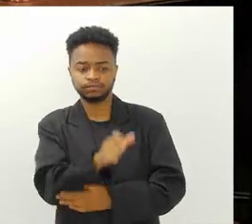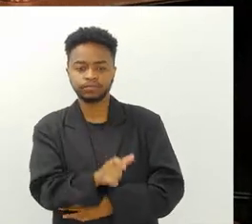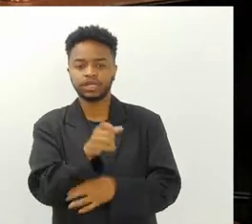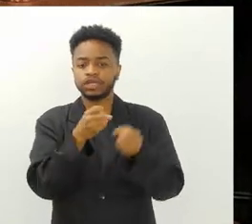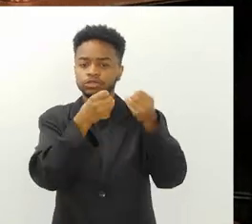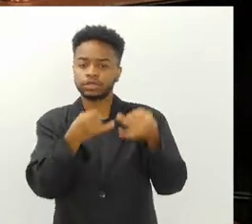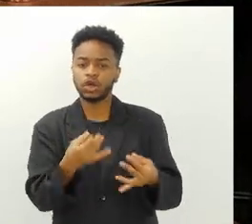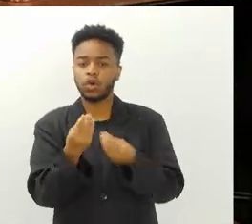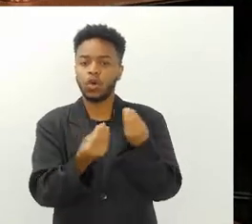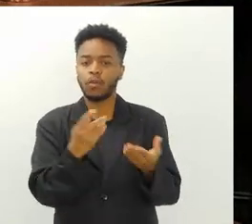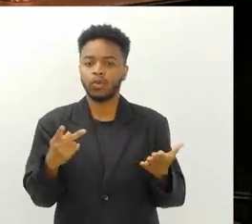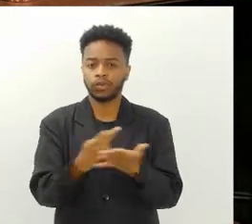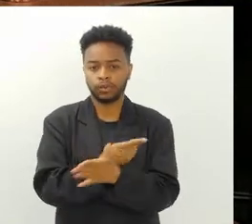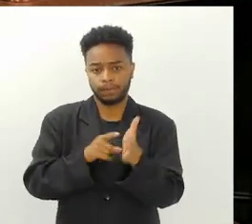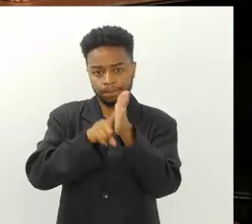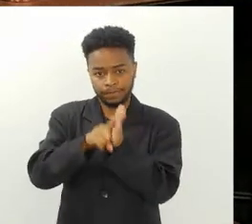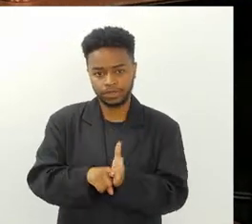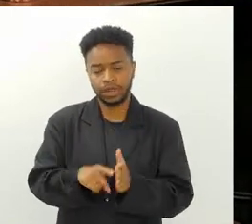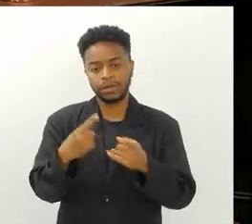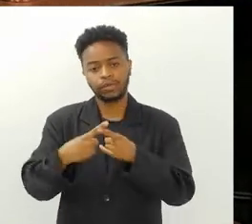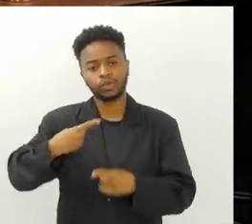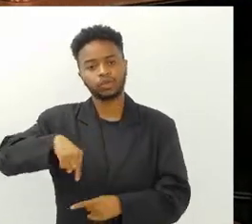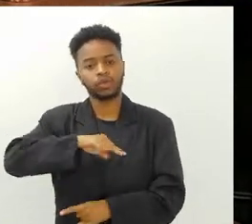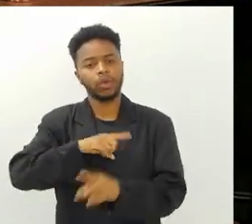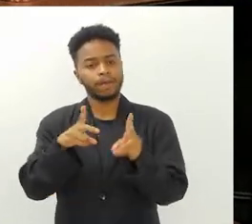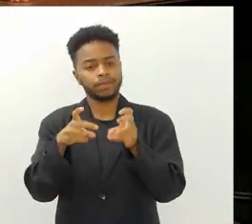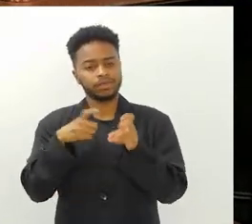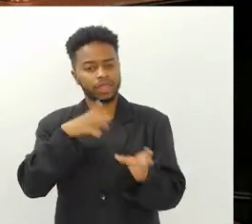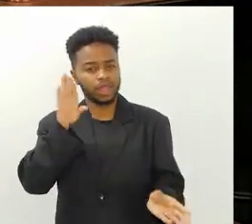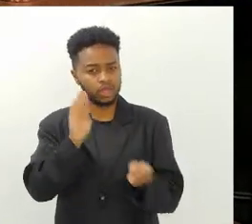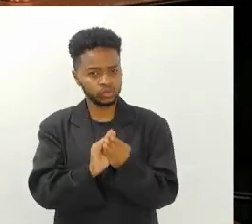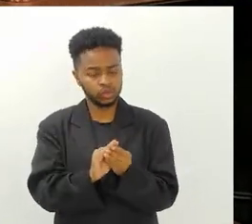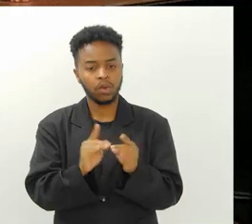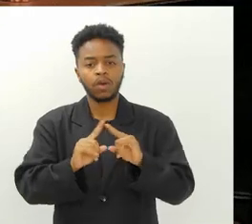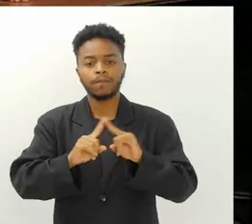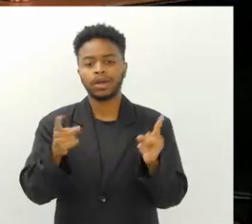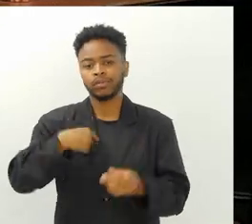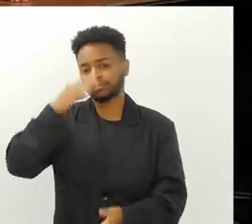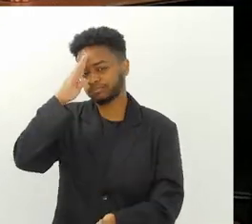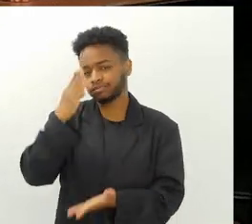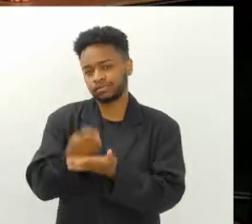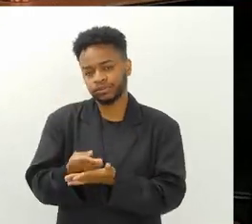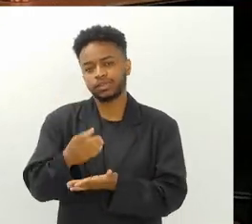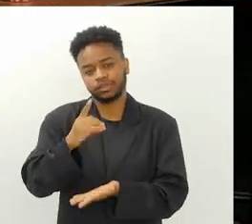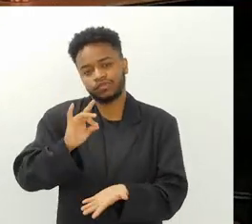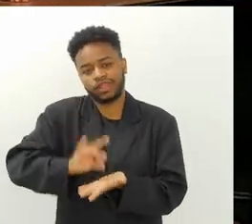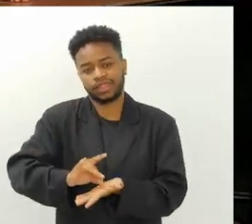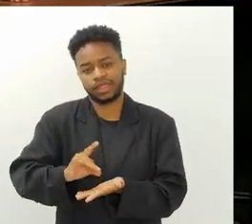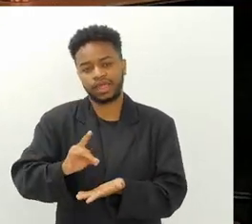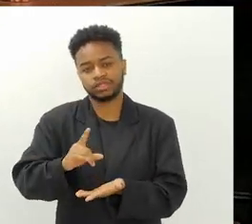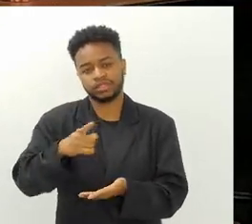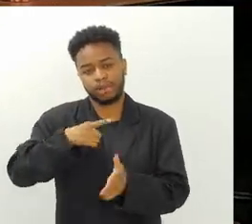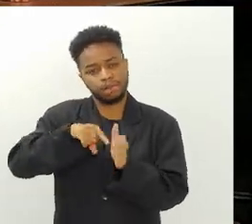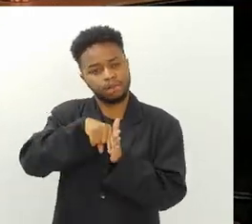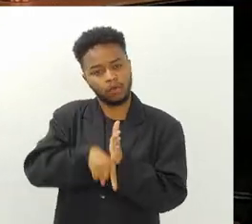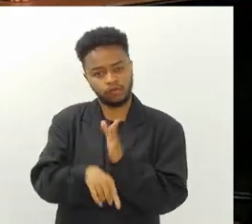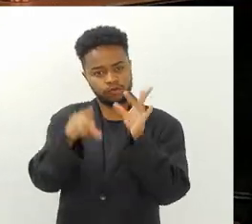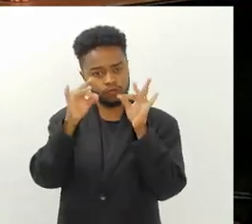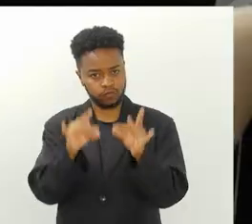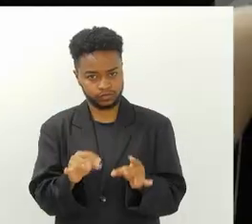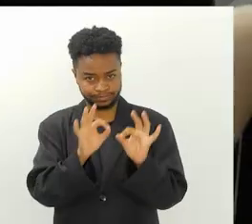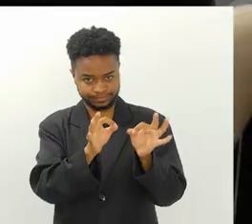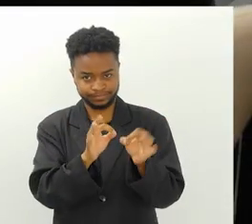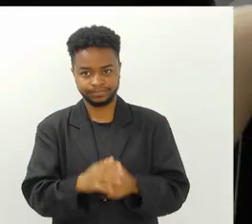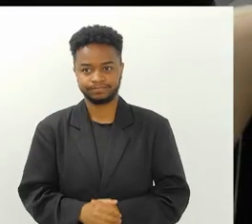um pouco essa pesquisa, porque a gente deu aqui na abertura do programa um resumo, mas acredito que tenha sido algo muito mais profundo.